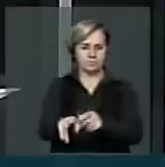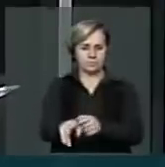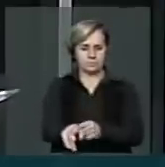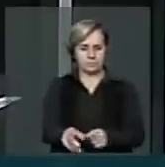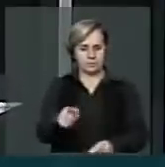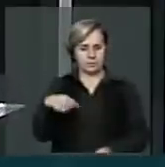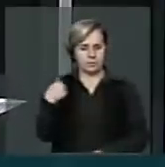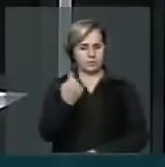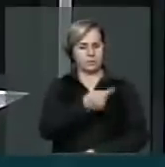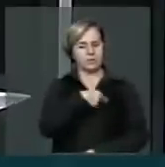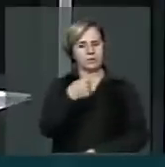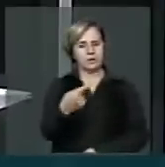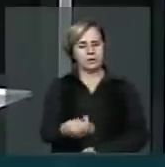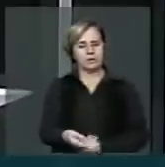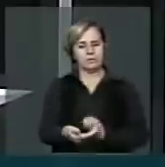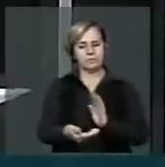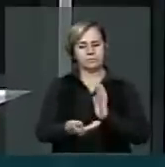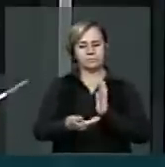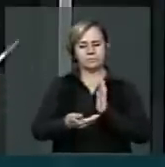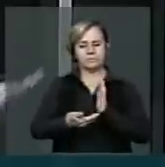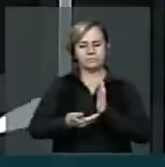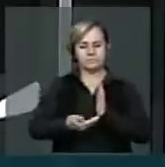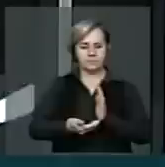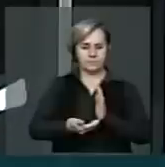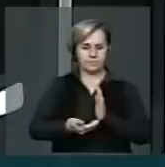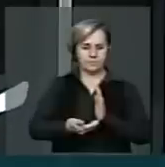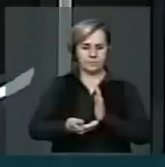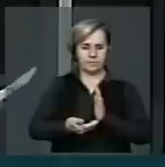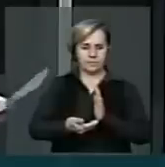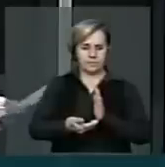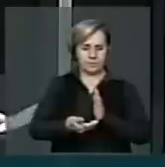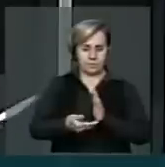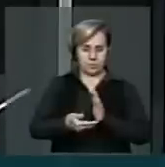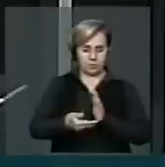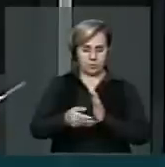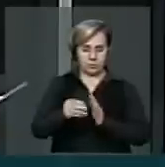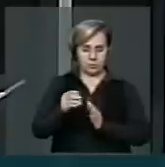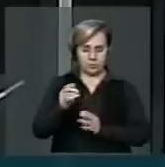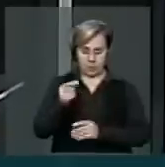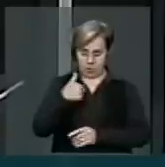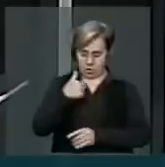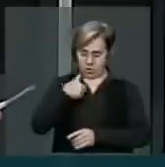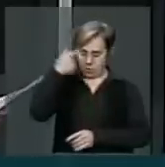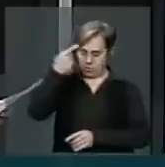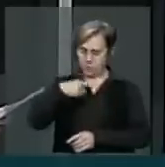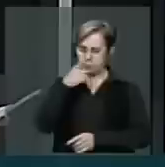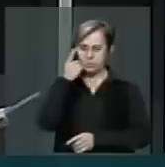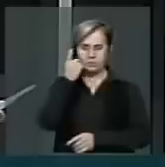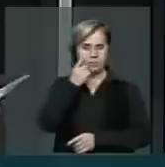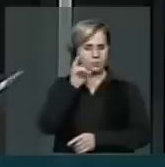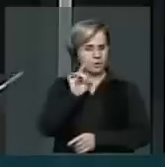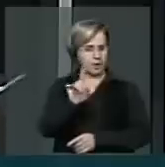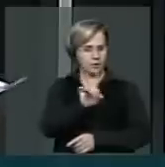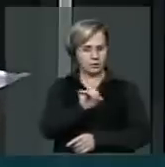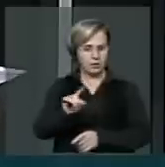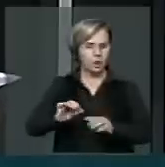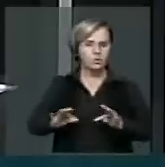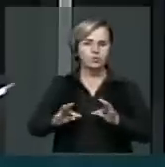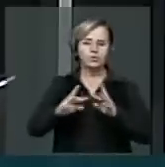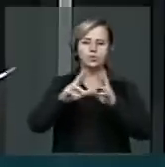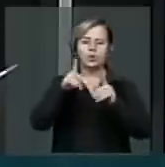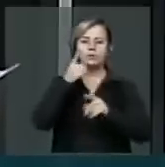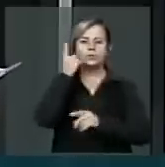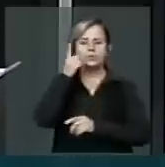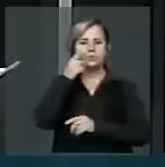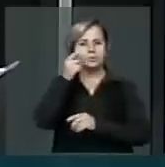Câmara dos Deputados não só esse deputado que assume essa tribuna mas a todos os deputados que se